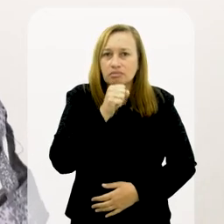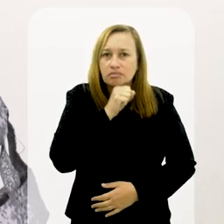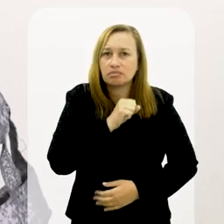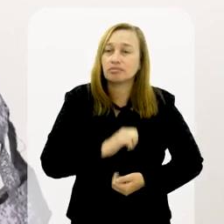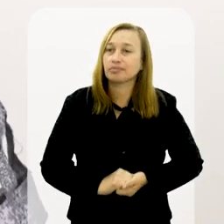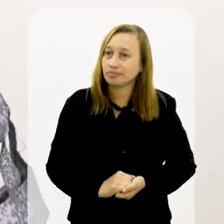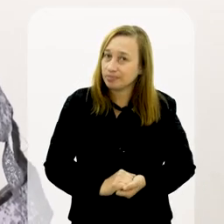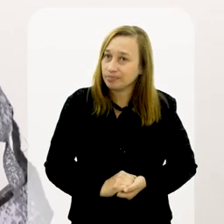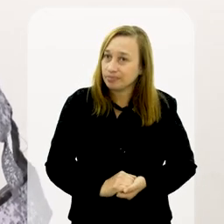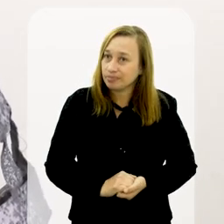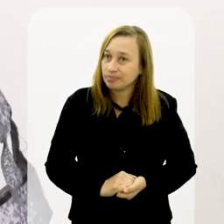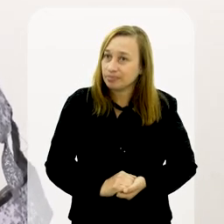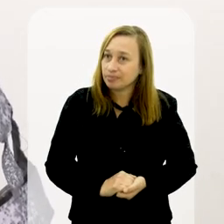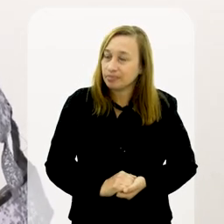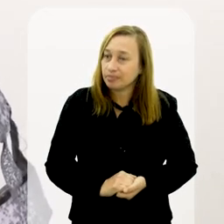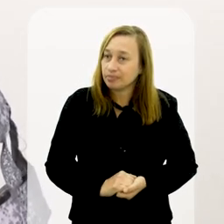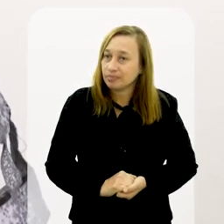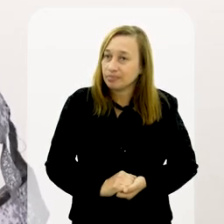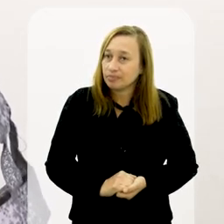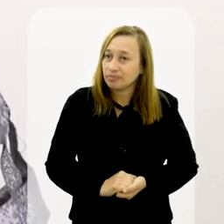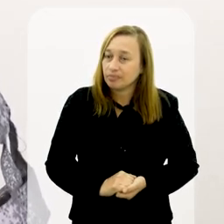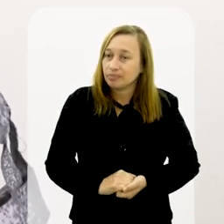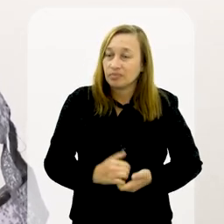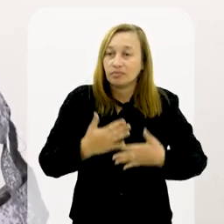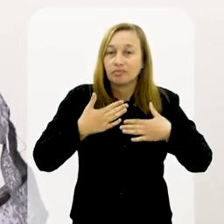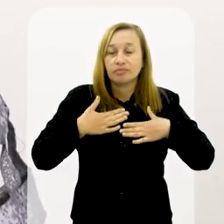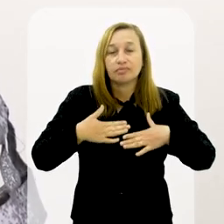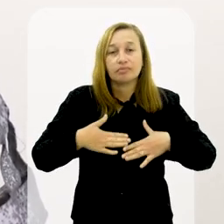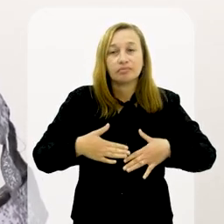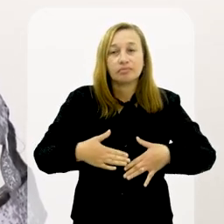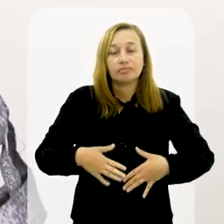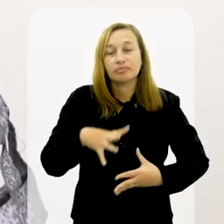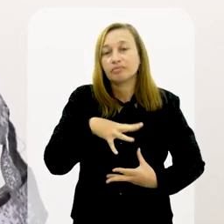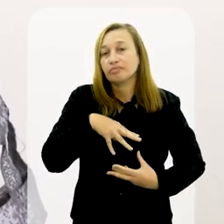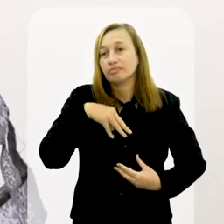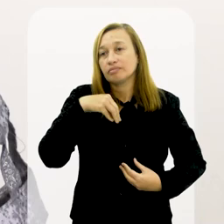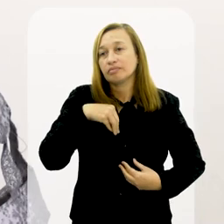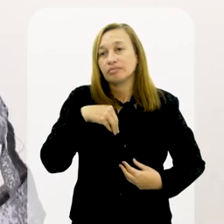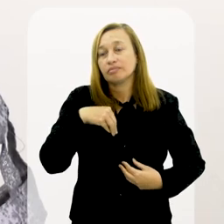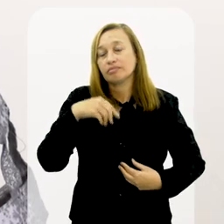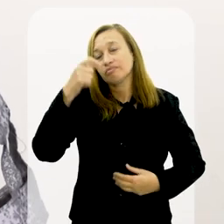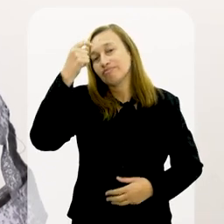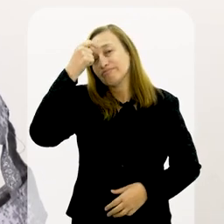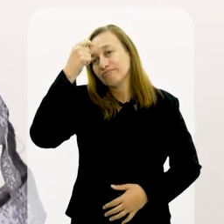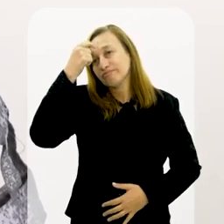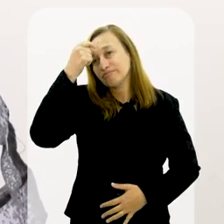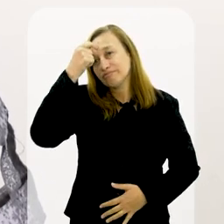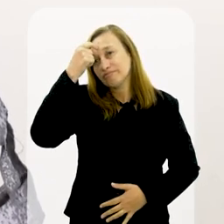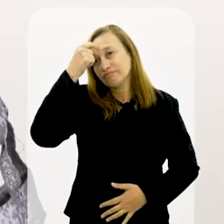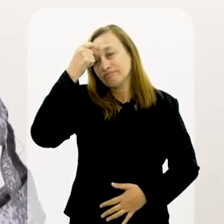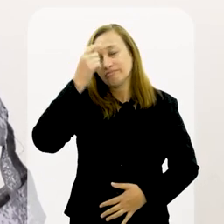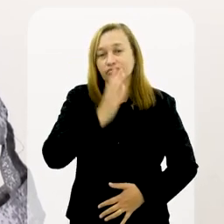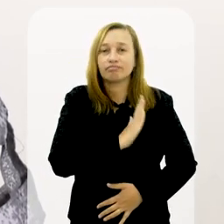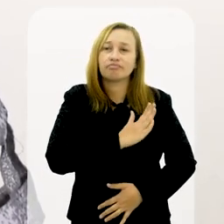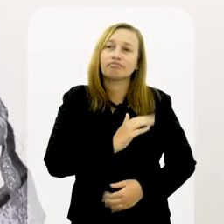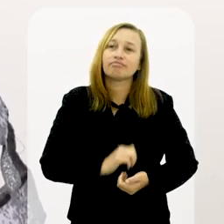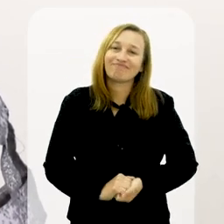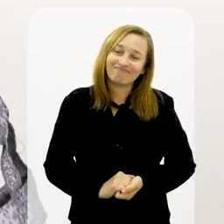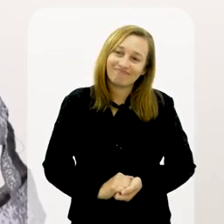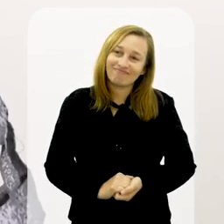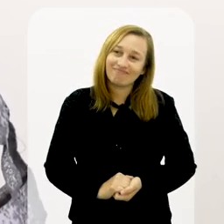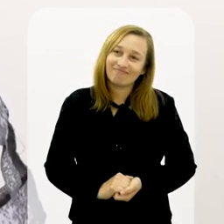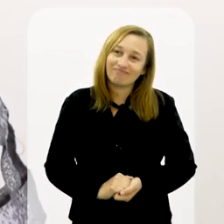que um abraço de um preto velho. Isso ilumina o espírito, acalanta a mente